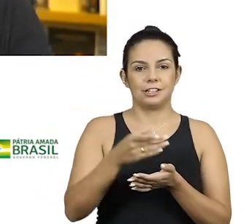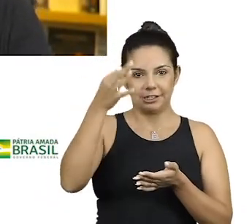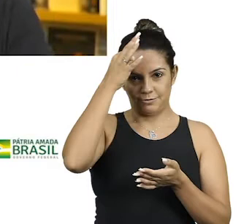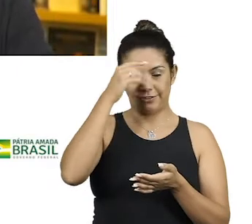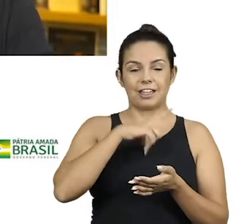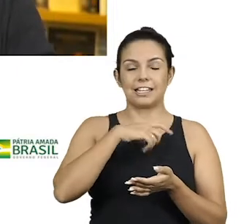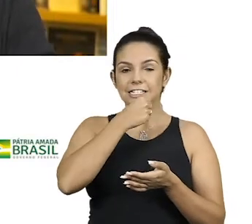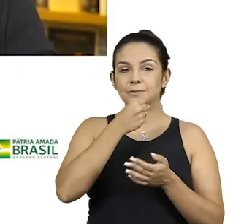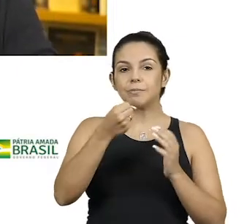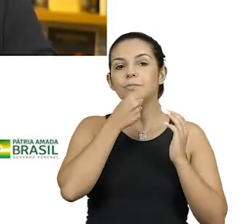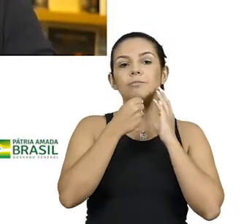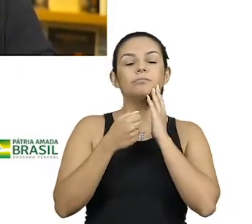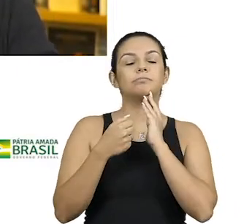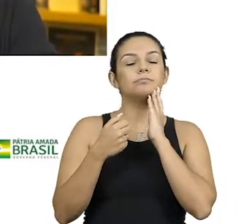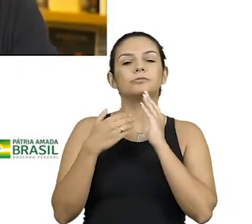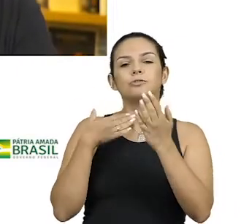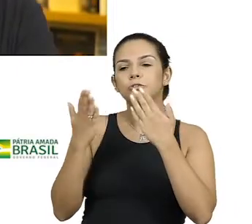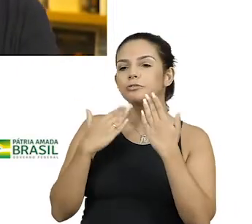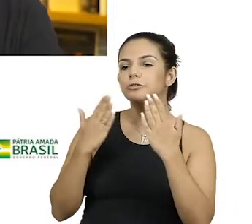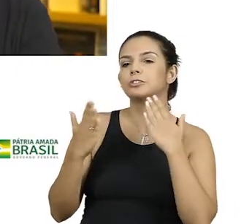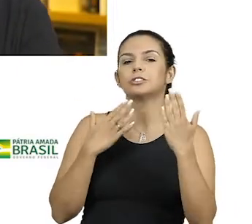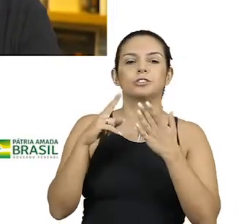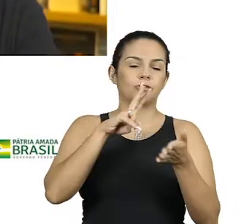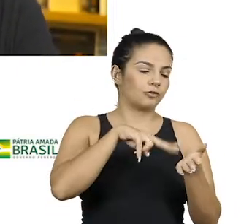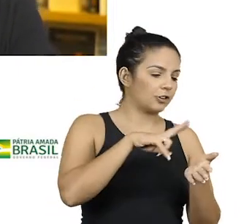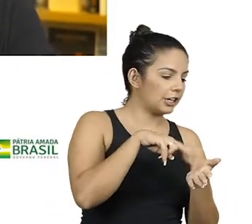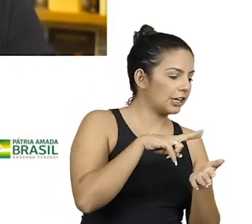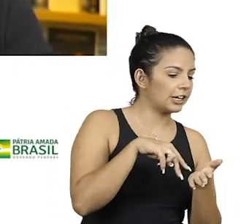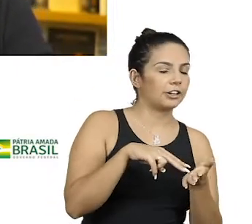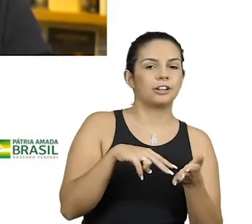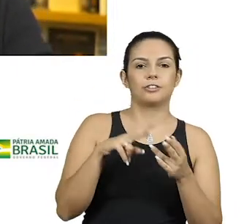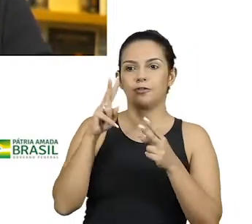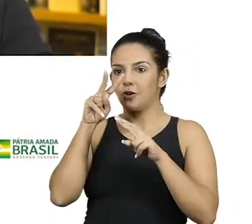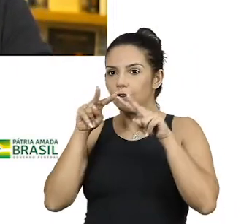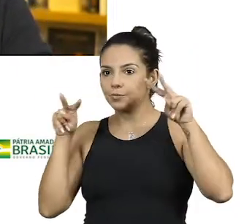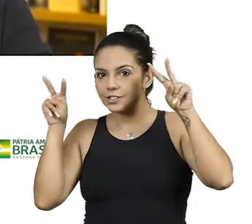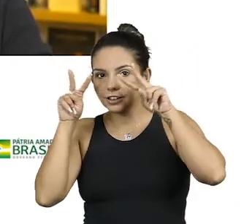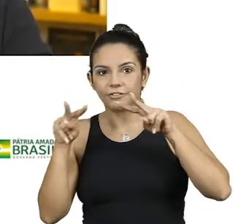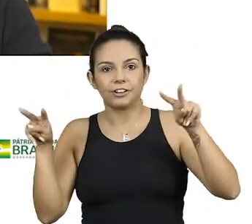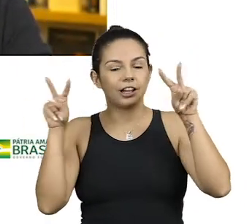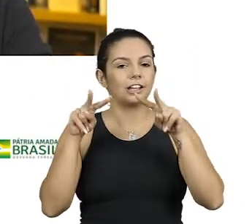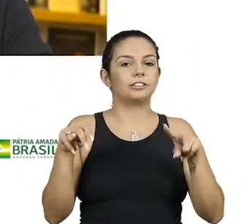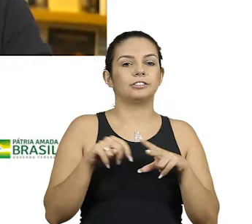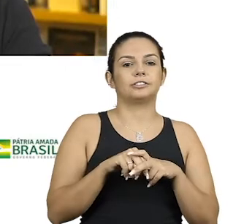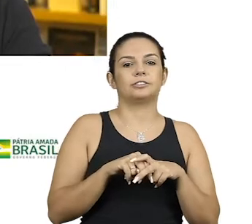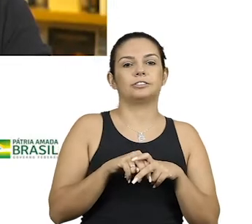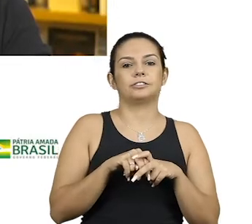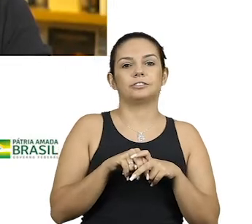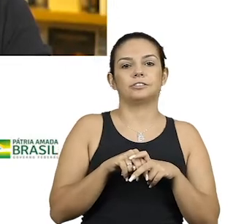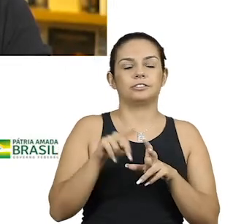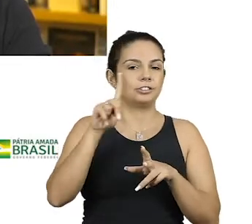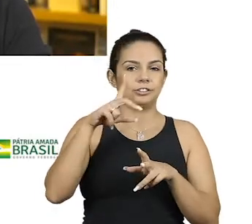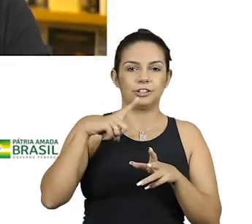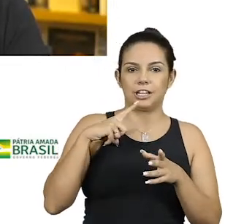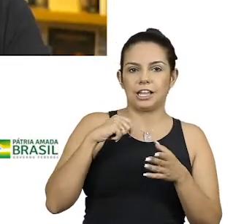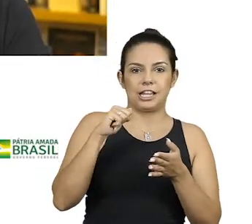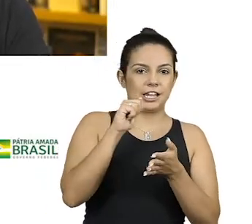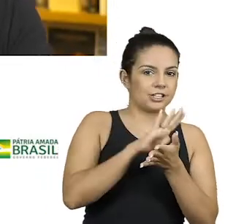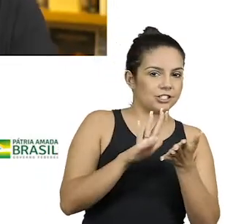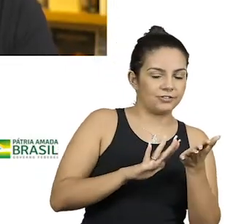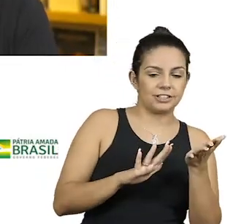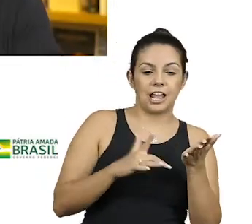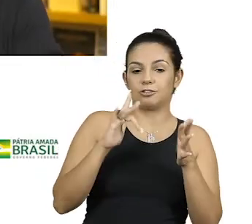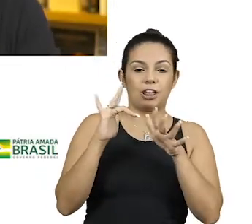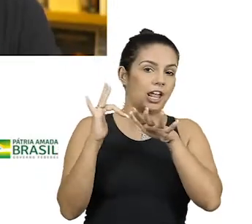de repórter, eu vou conversando, vou lendo, vou observando, não tenho atividade em redes